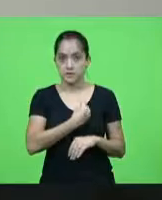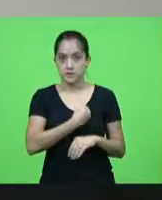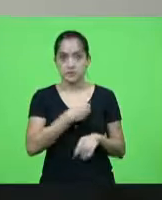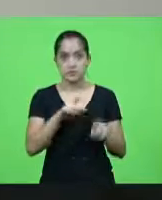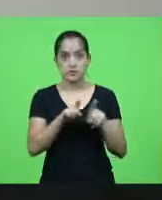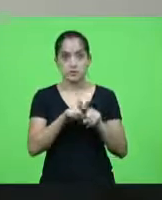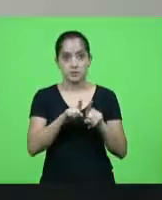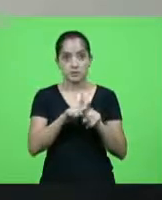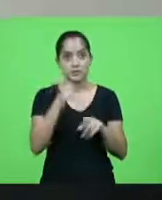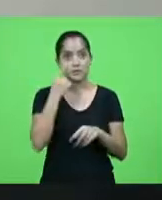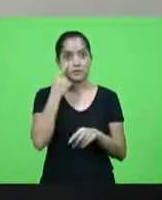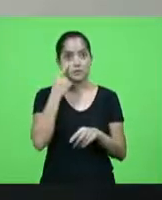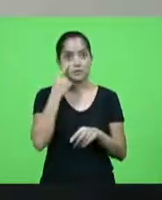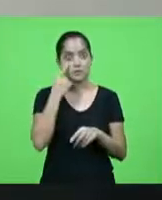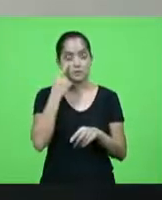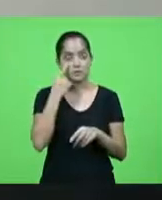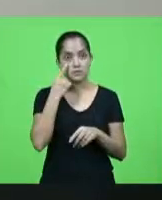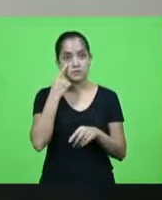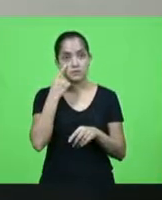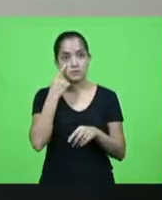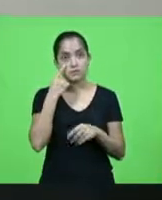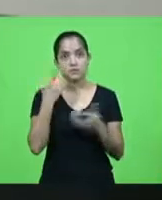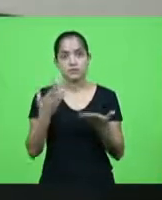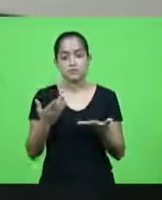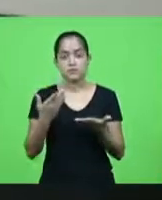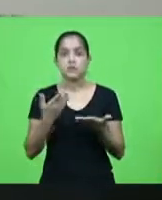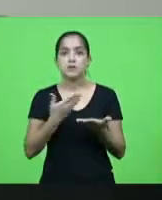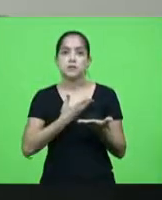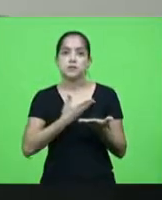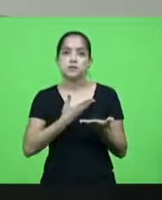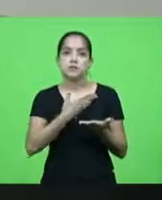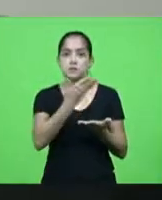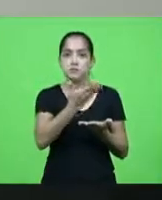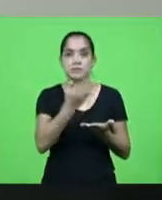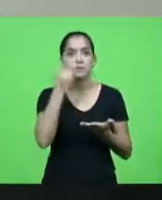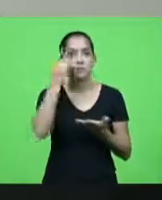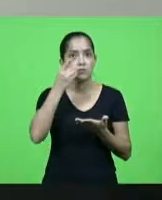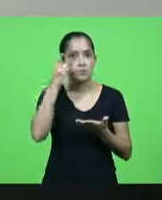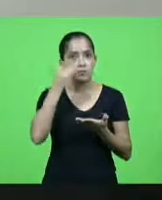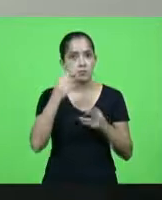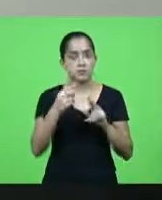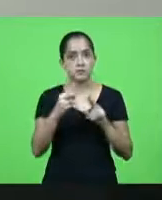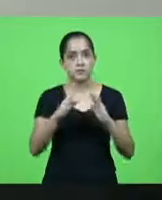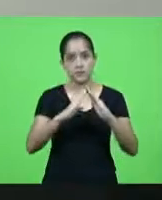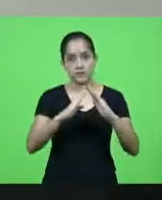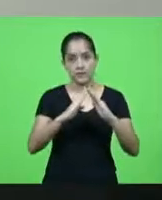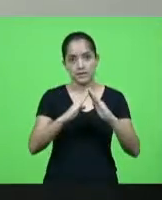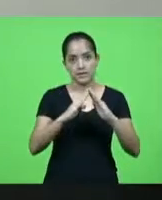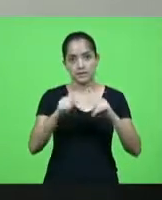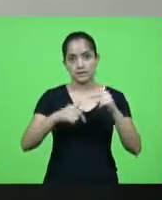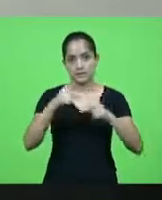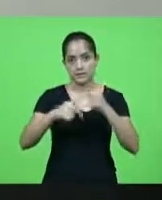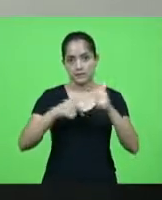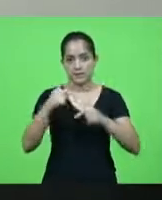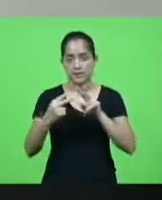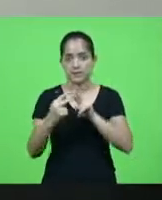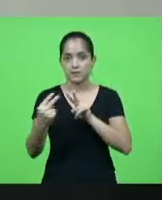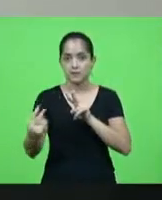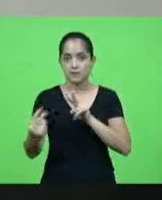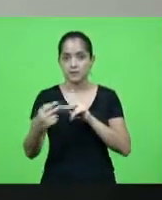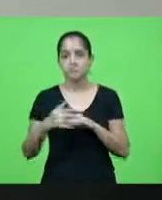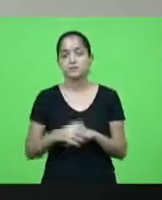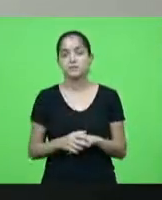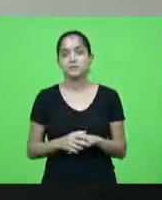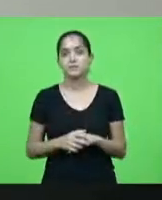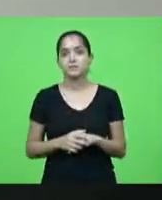assiste nos canais respectivos e os colegas que estão em home office trabalhando a distância nesse